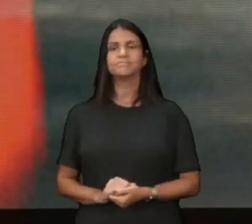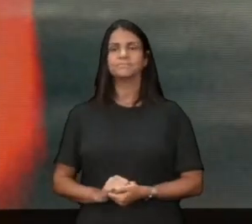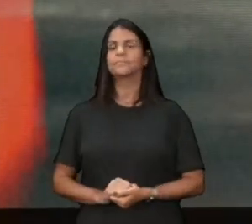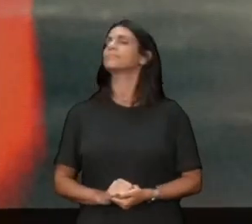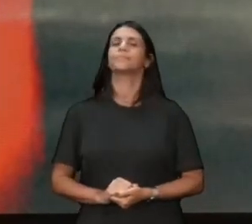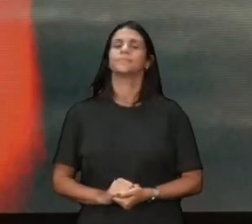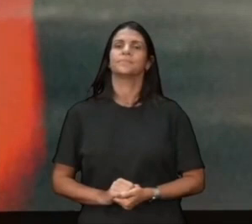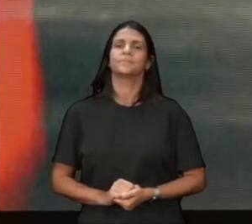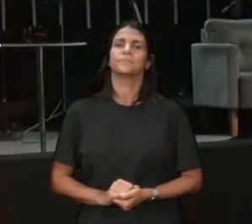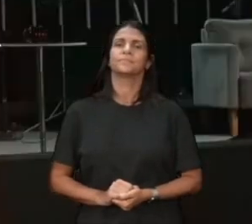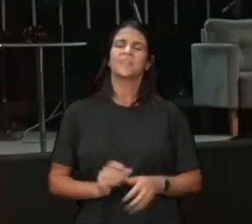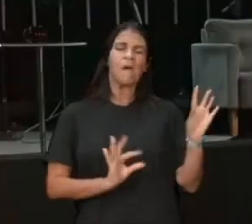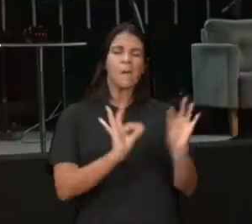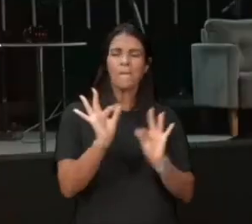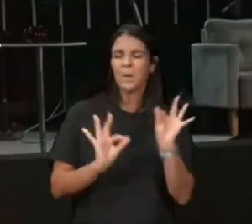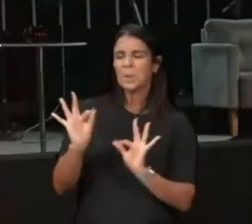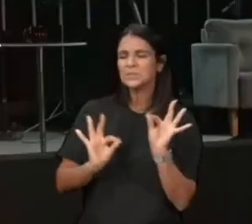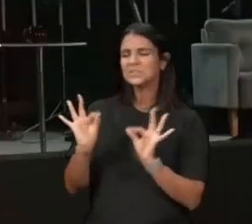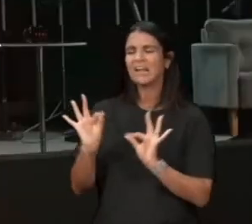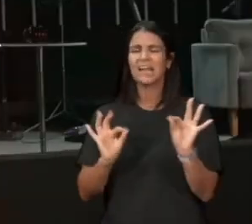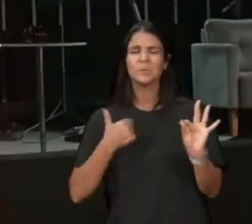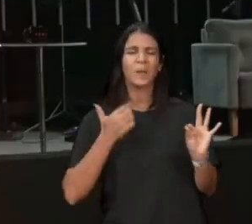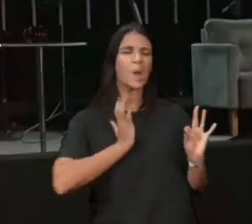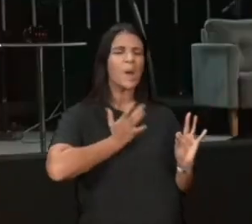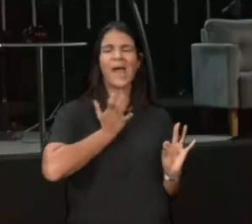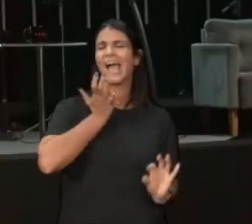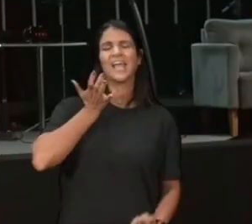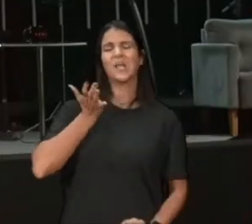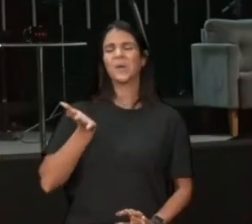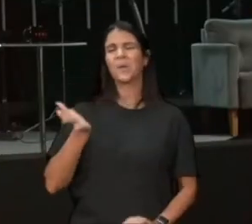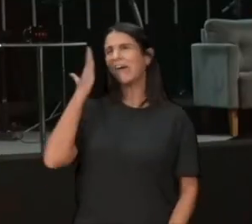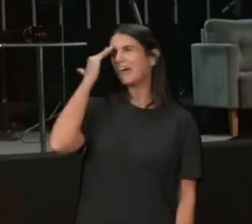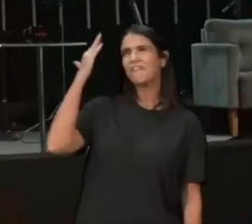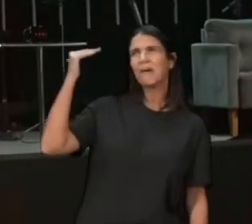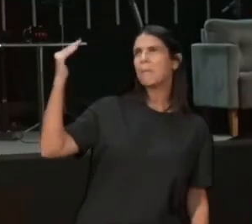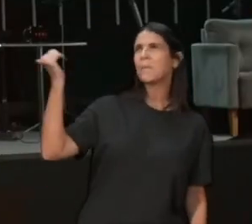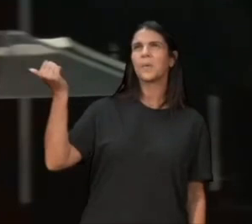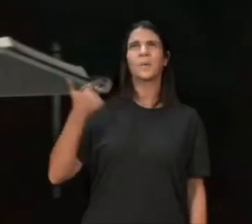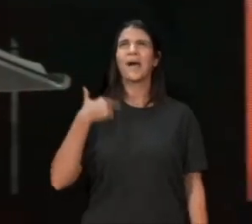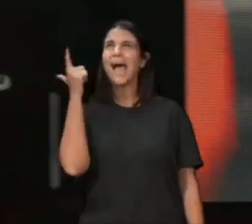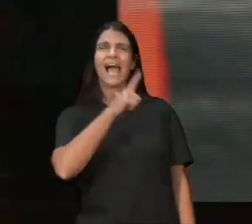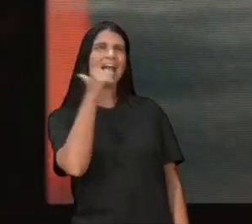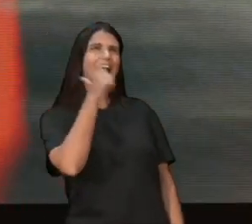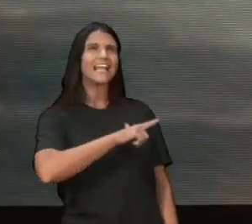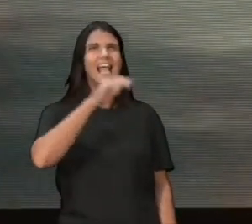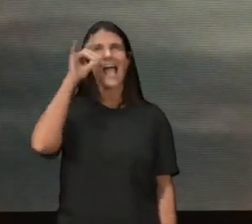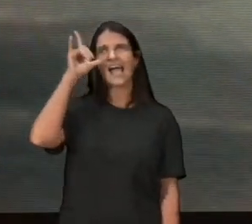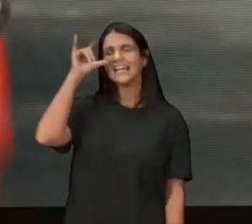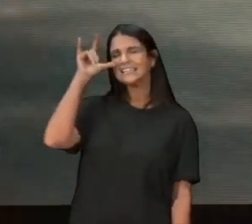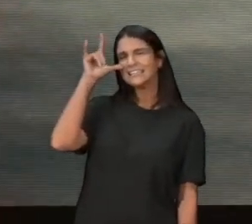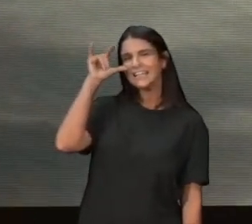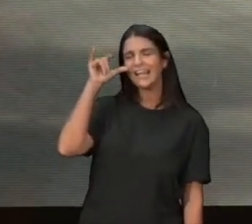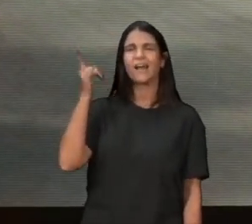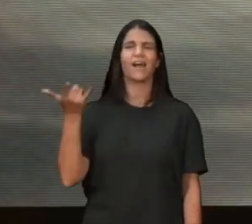não projetos, para você ficar rico, não projetos, para você ficar famoso, não projetos, para você ganhar seguidor, no Instagram, não,